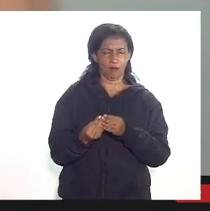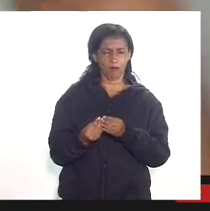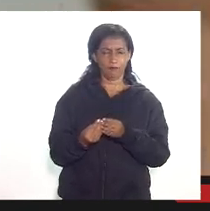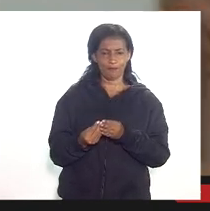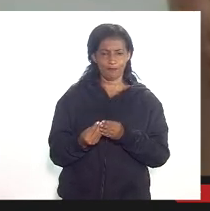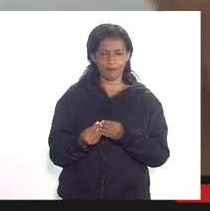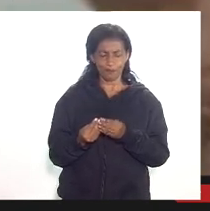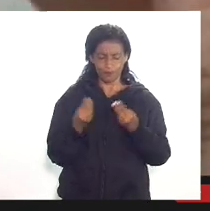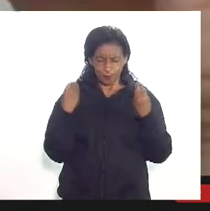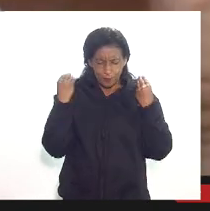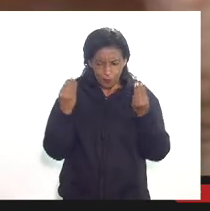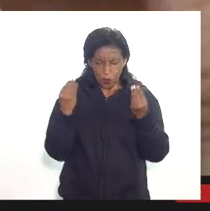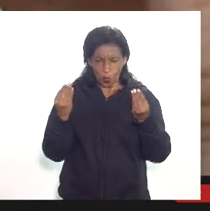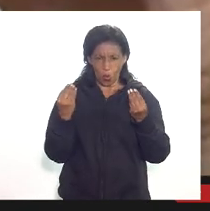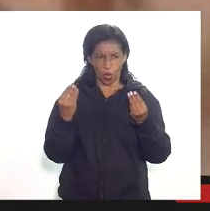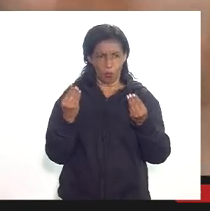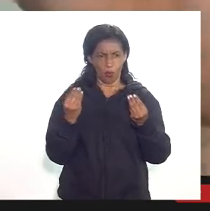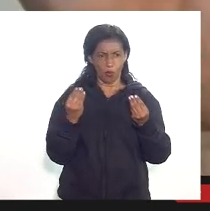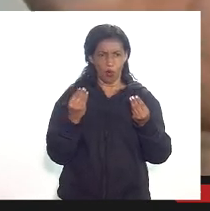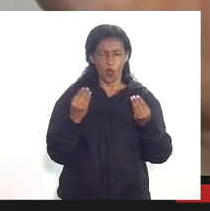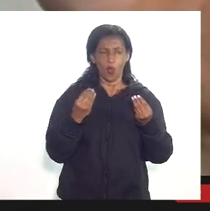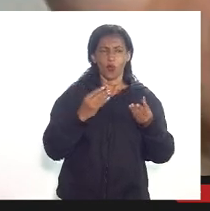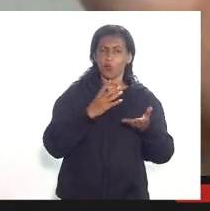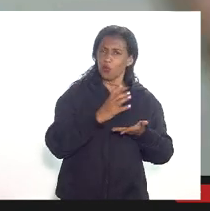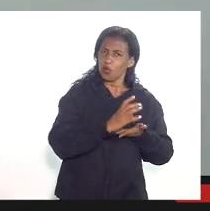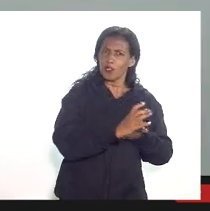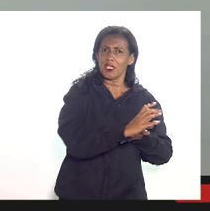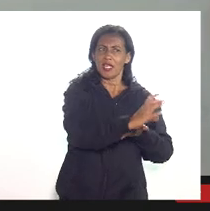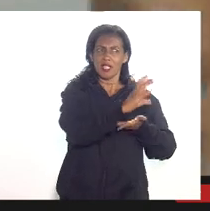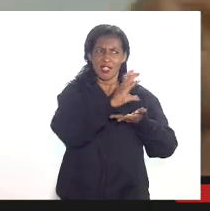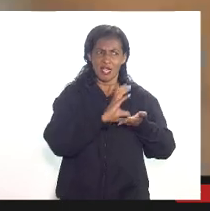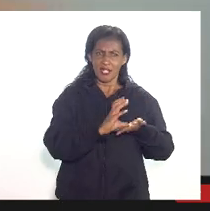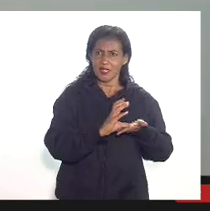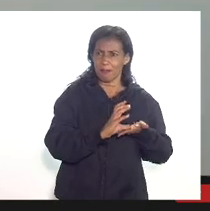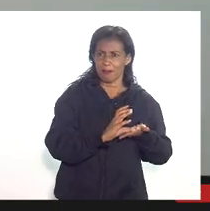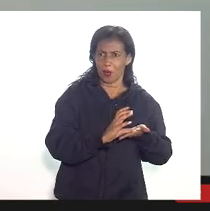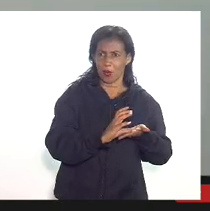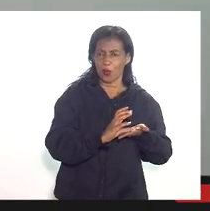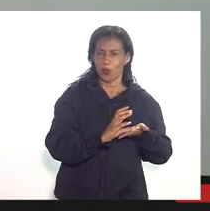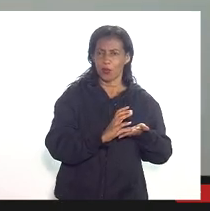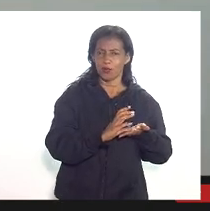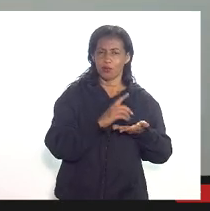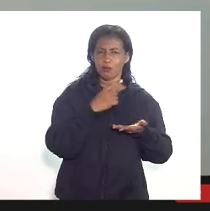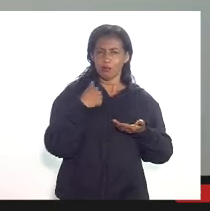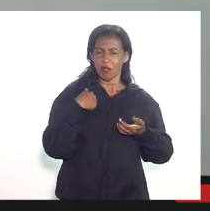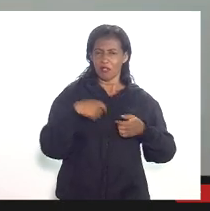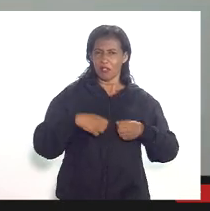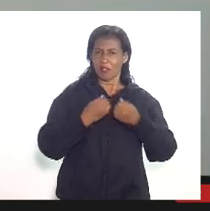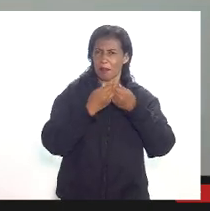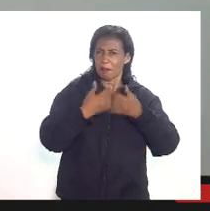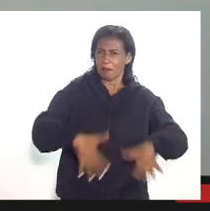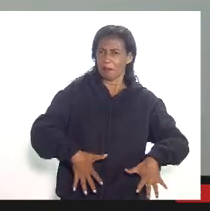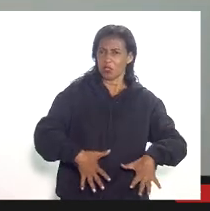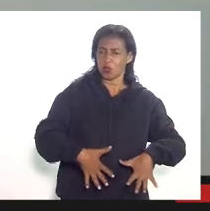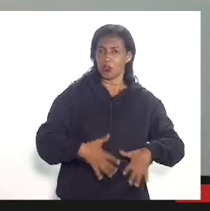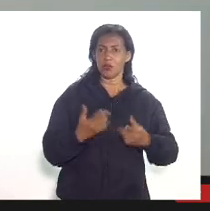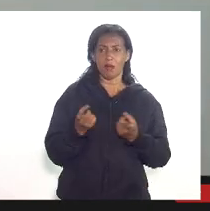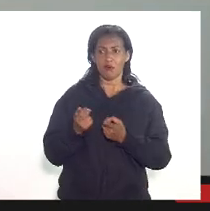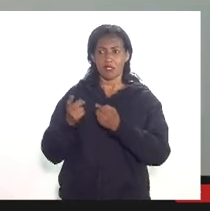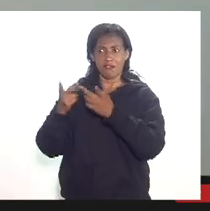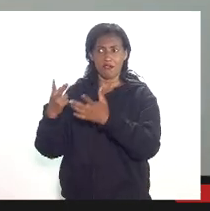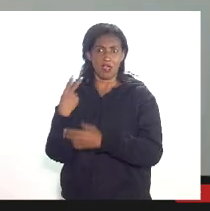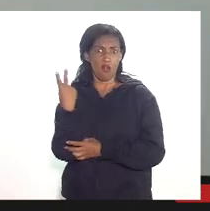se você superfaturou algo estou dando aqui um exemplo e você disse que é um prejuízo seu mas quando você vendeu você recebeu um valor